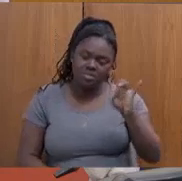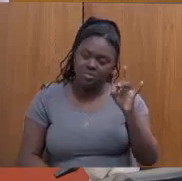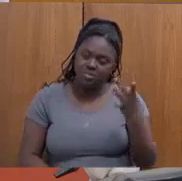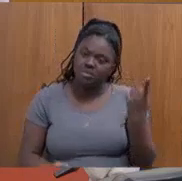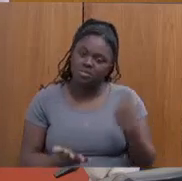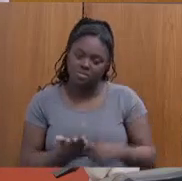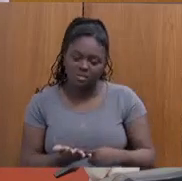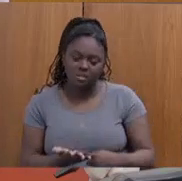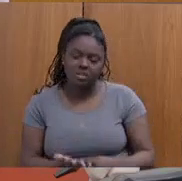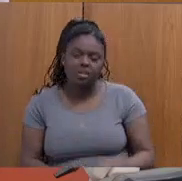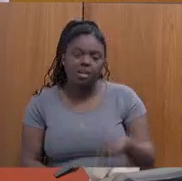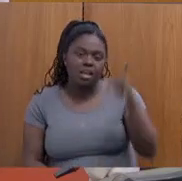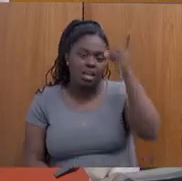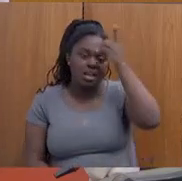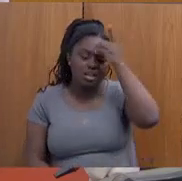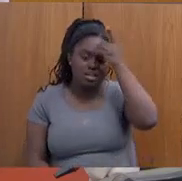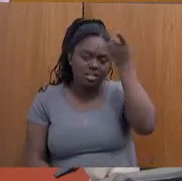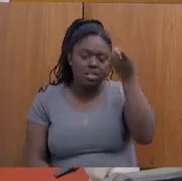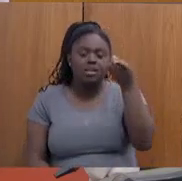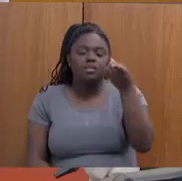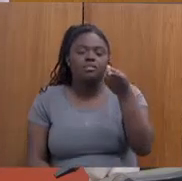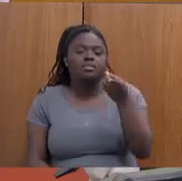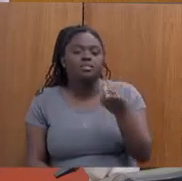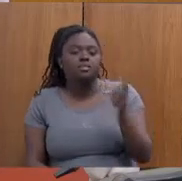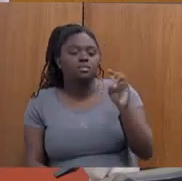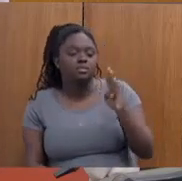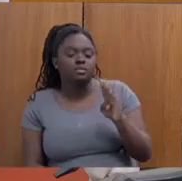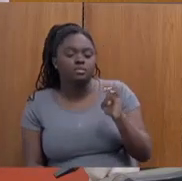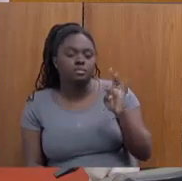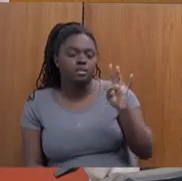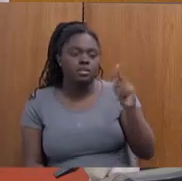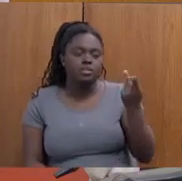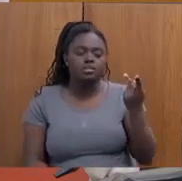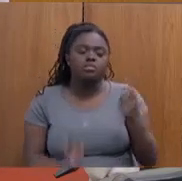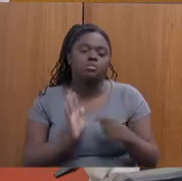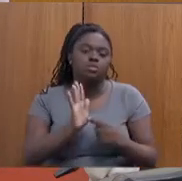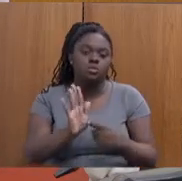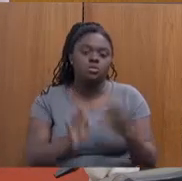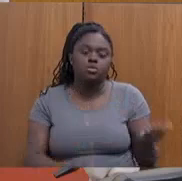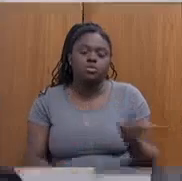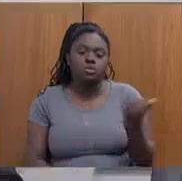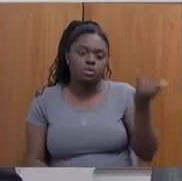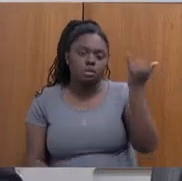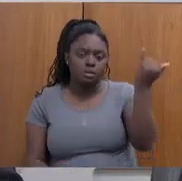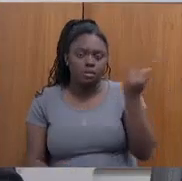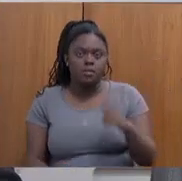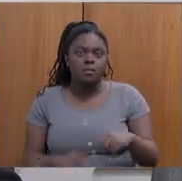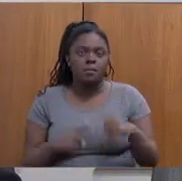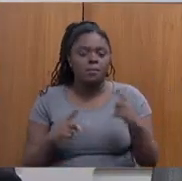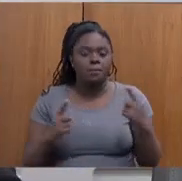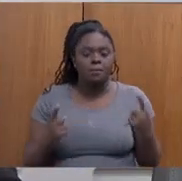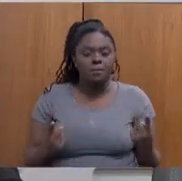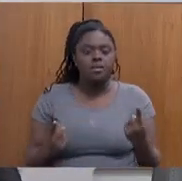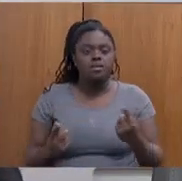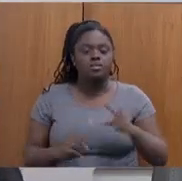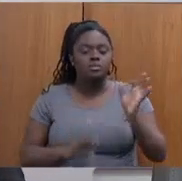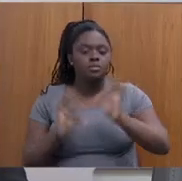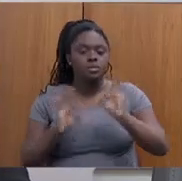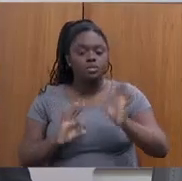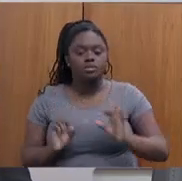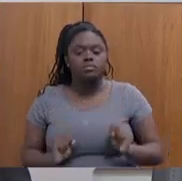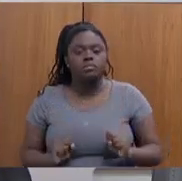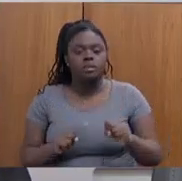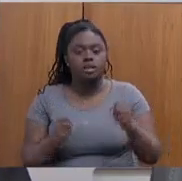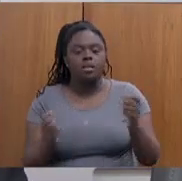aos cinco minutos. As ideias são que a Bete o cá apresentou são interessantes. Agora, nessa questão do plano do enfrentamento à